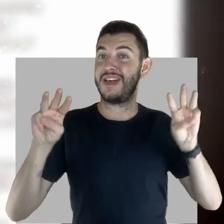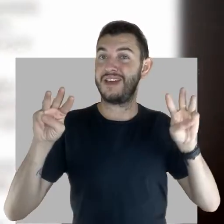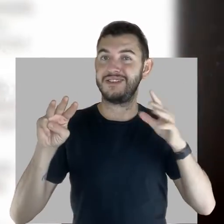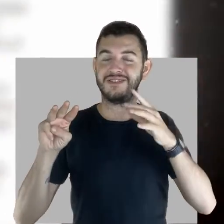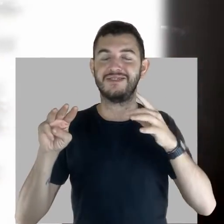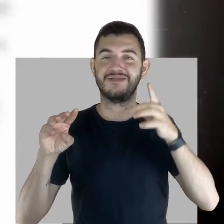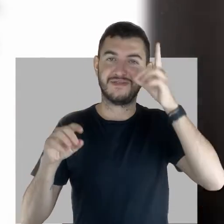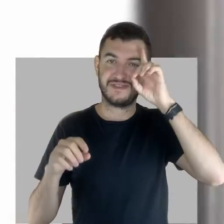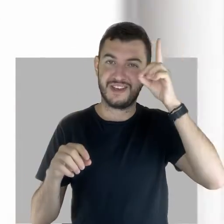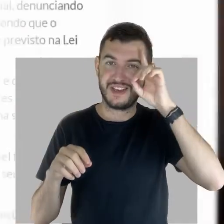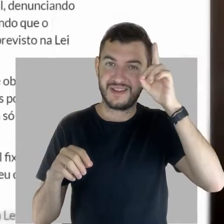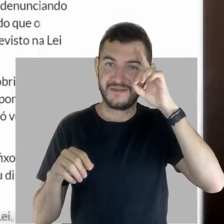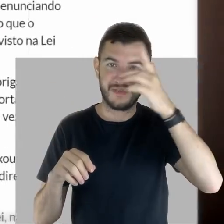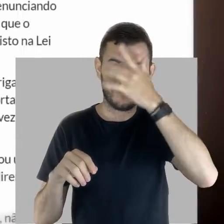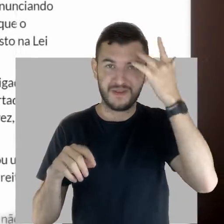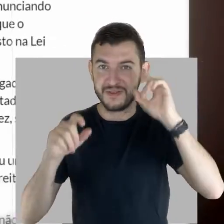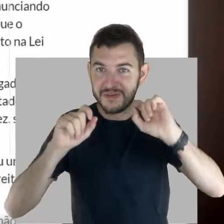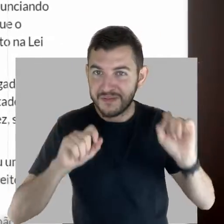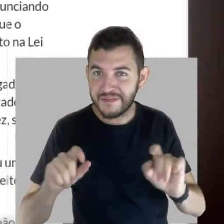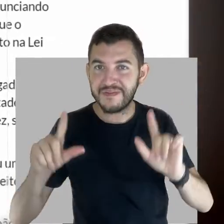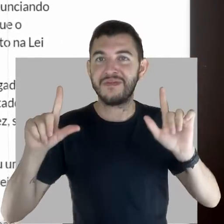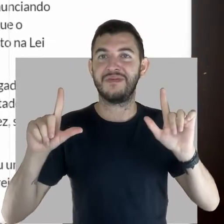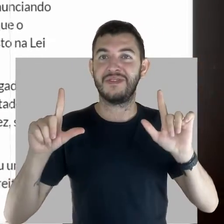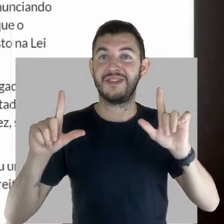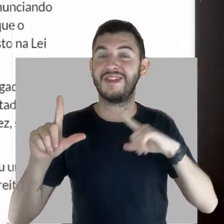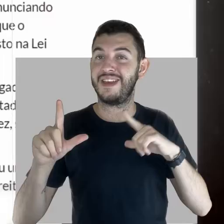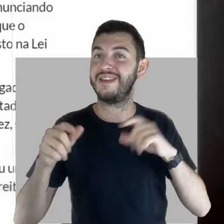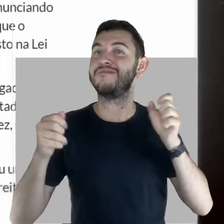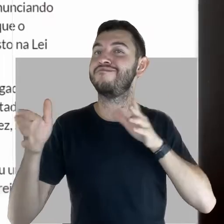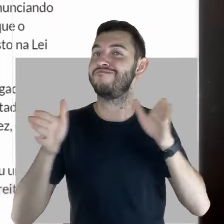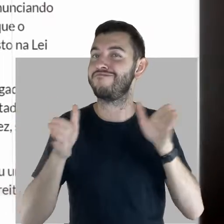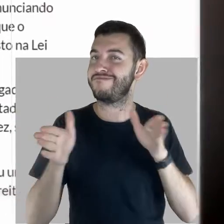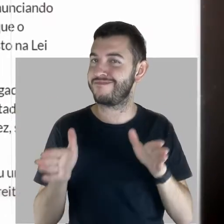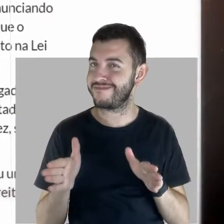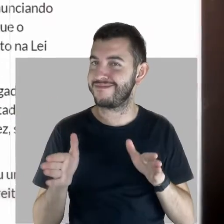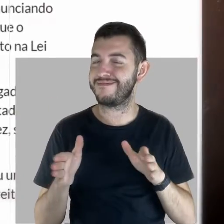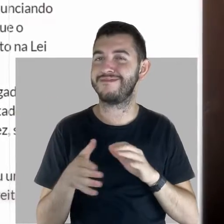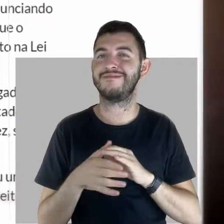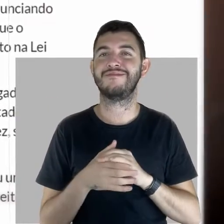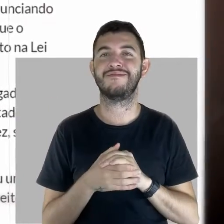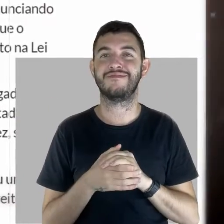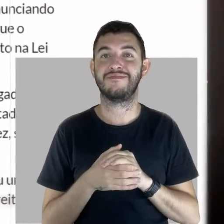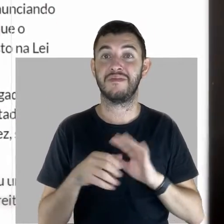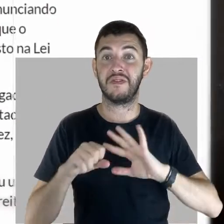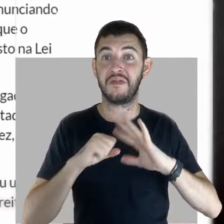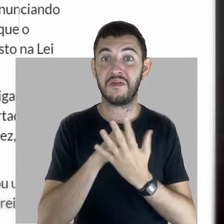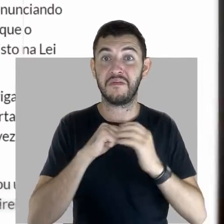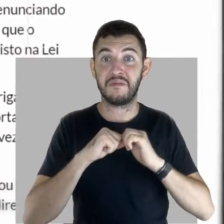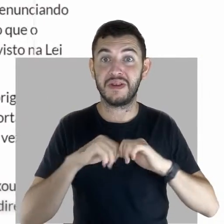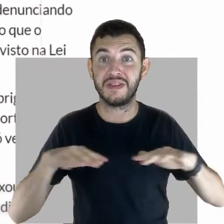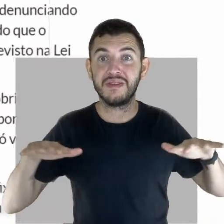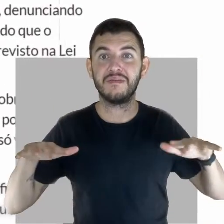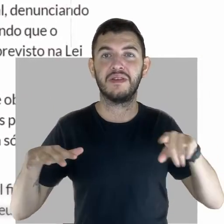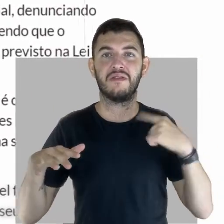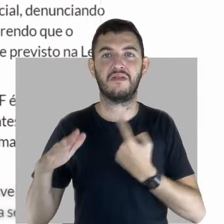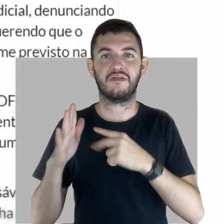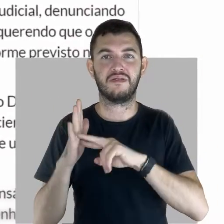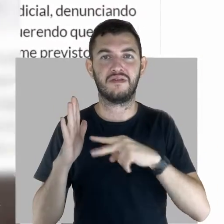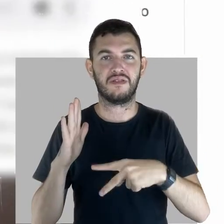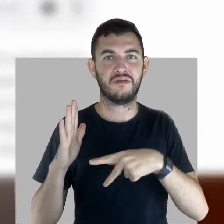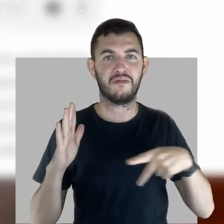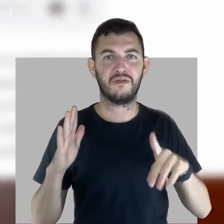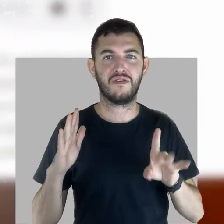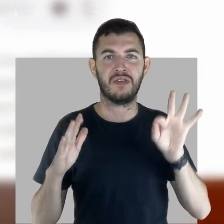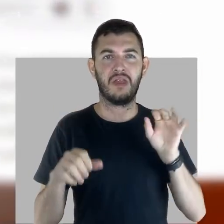milhares de acesso ao nosso site, diariamente. Ele tem acessibilidade. Desde que se começou a